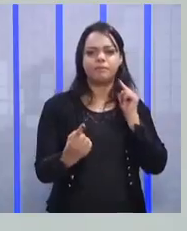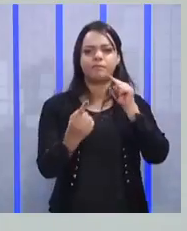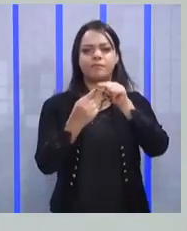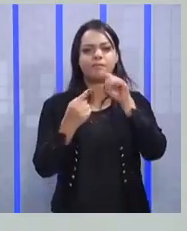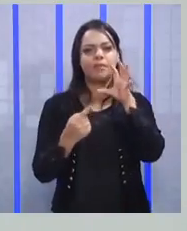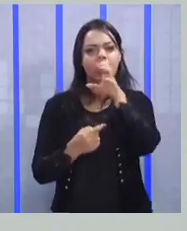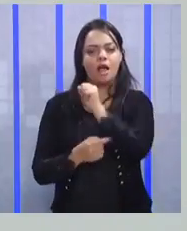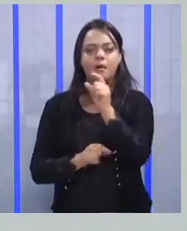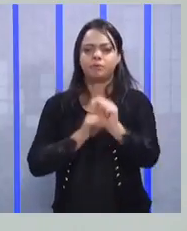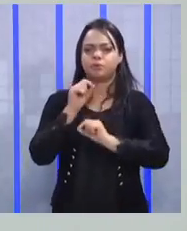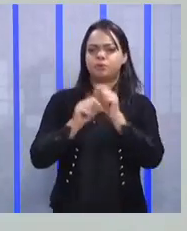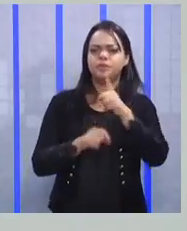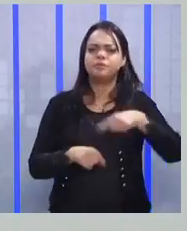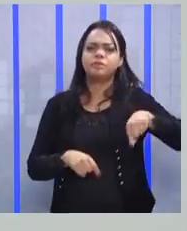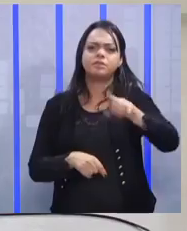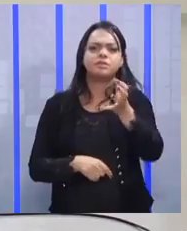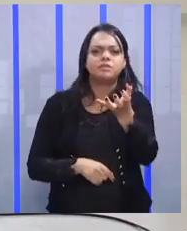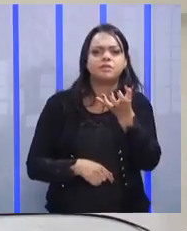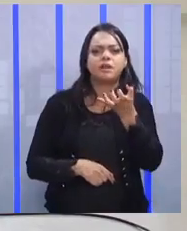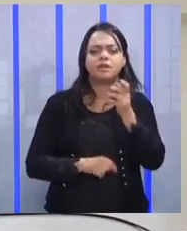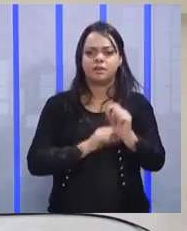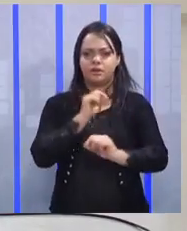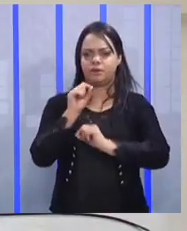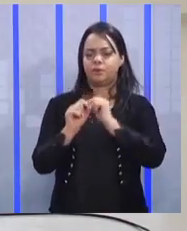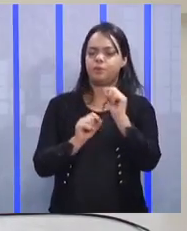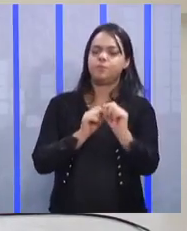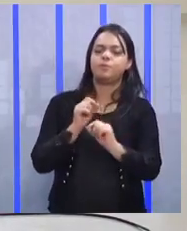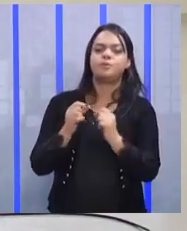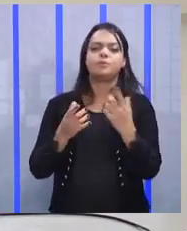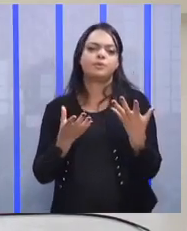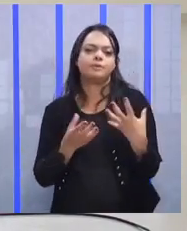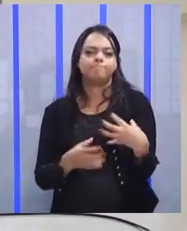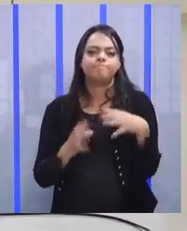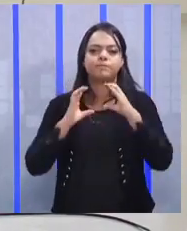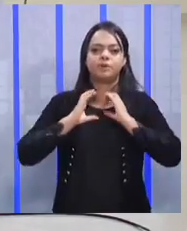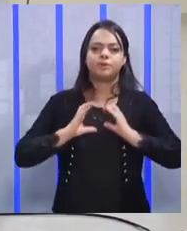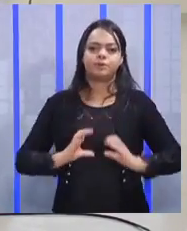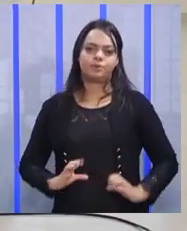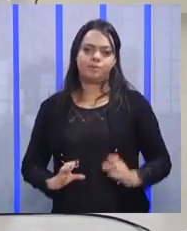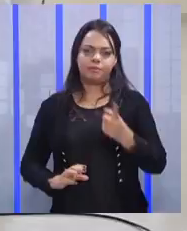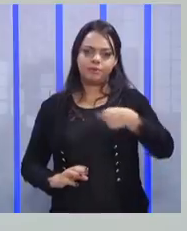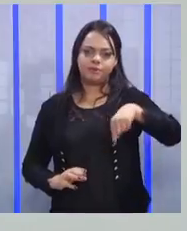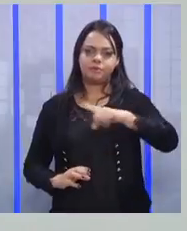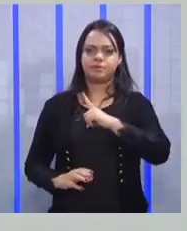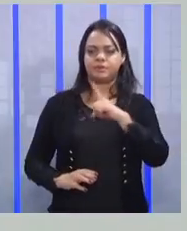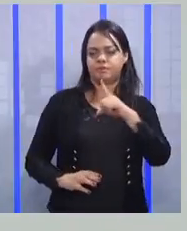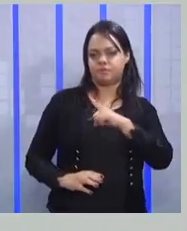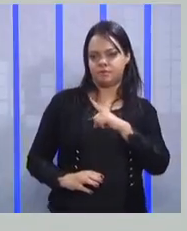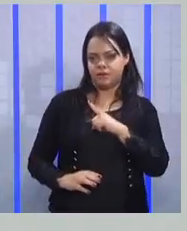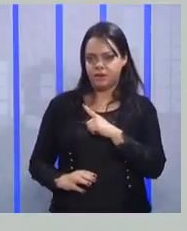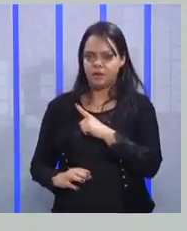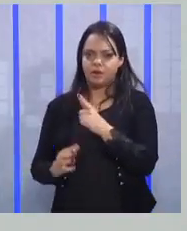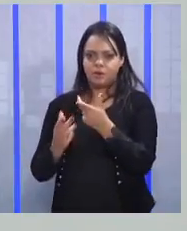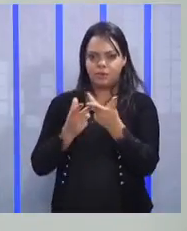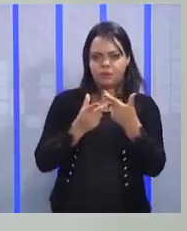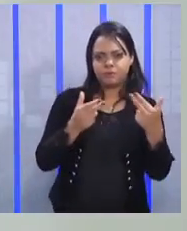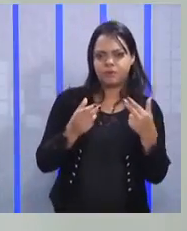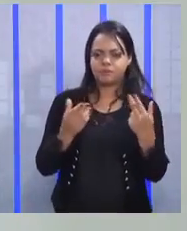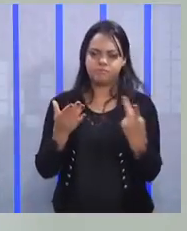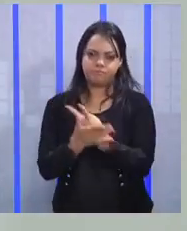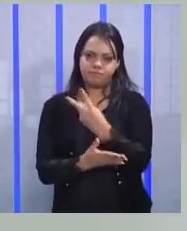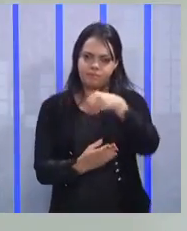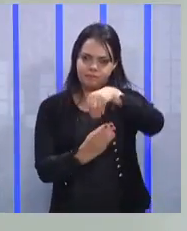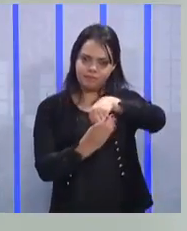no que vocês querem e no comportamento que você vai ter diante das situações da empresa,